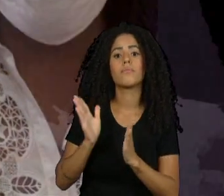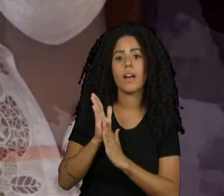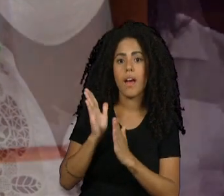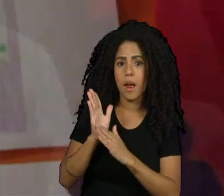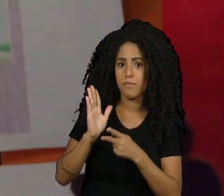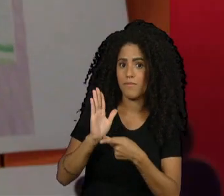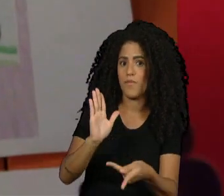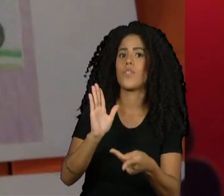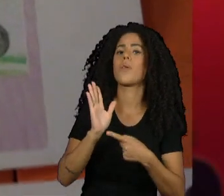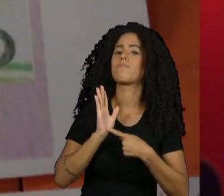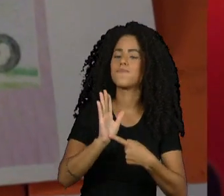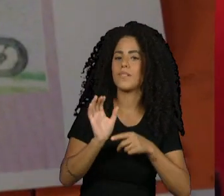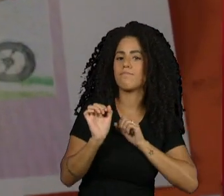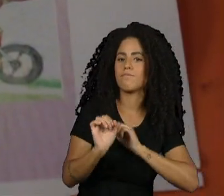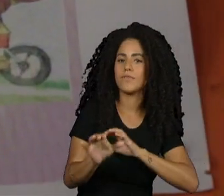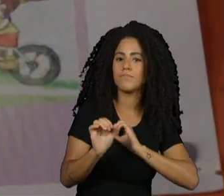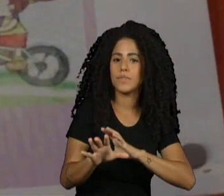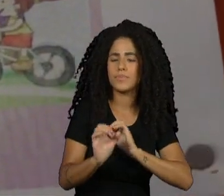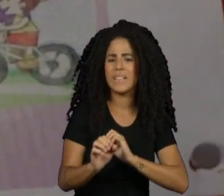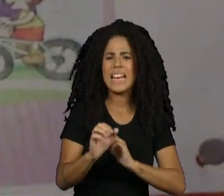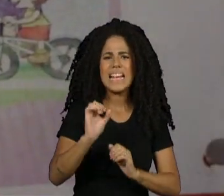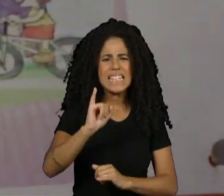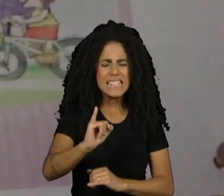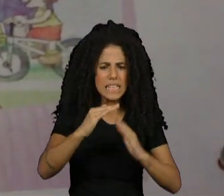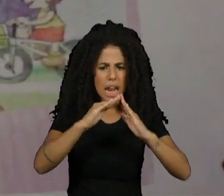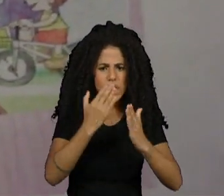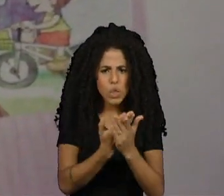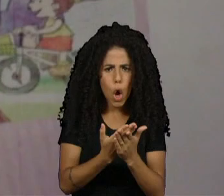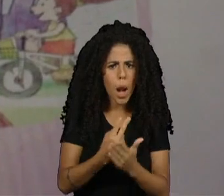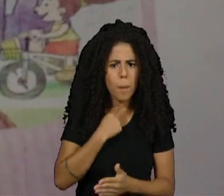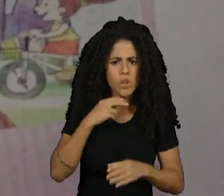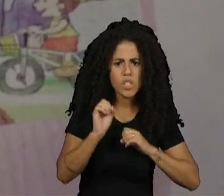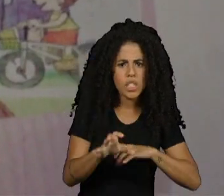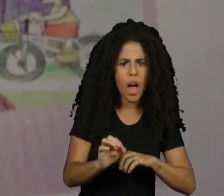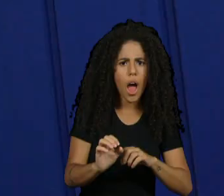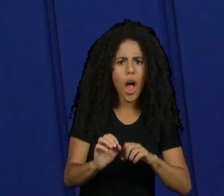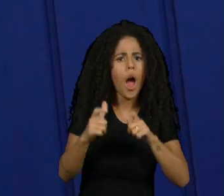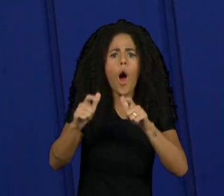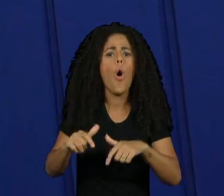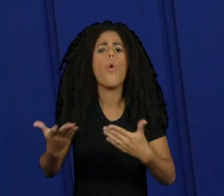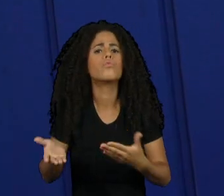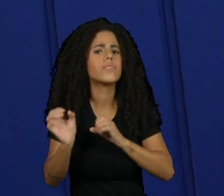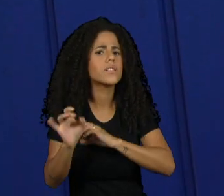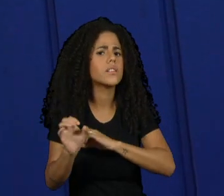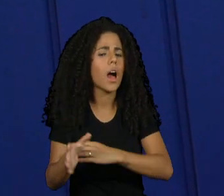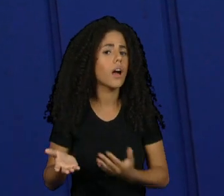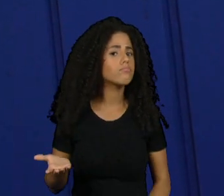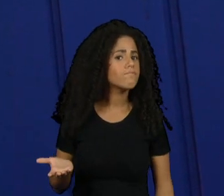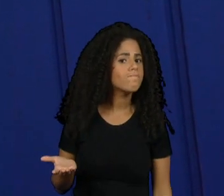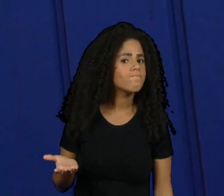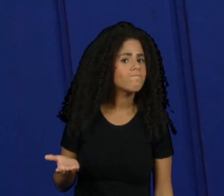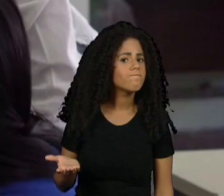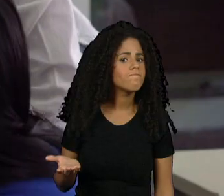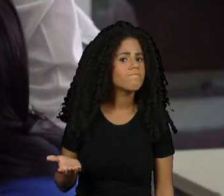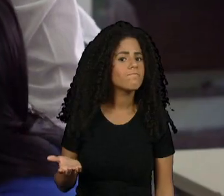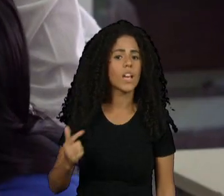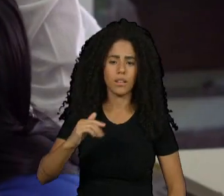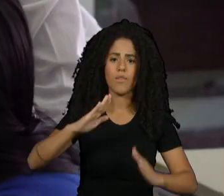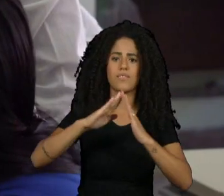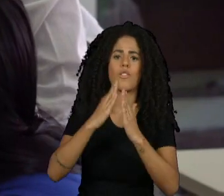pedagógicos. Se não for na escola, essa discussão, eu não vejo nenhum outro espaço.